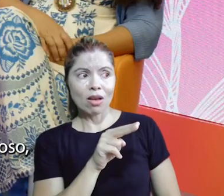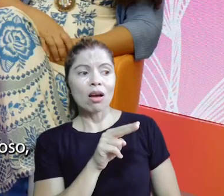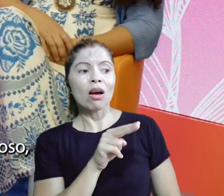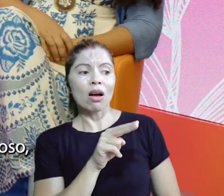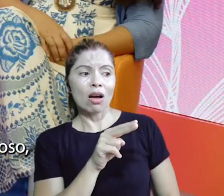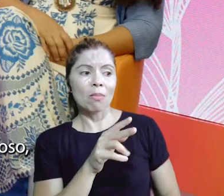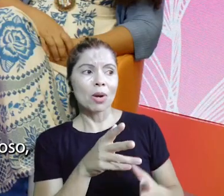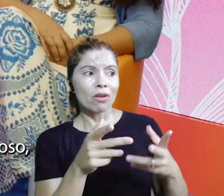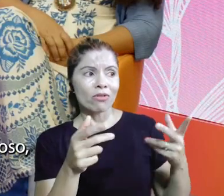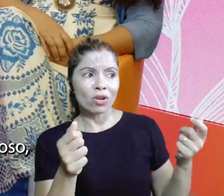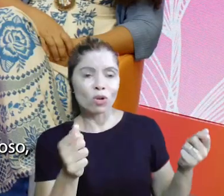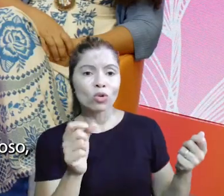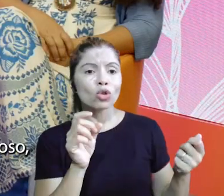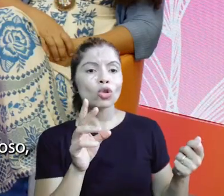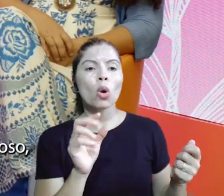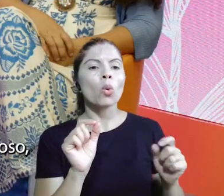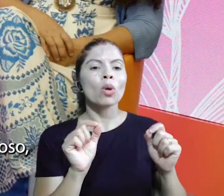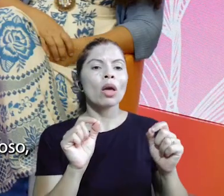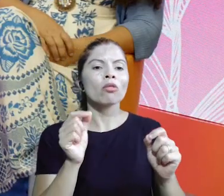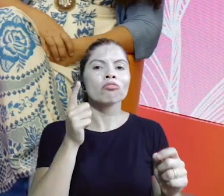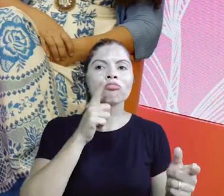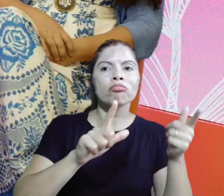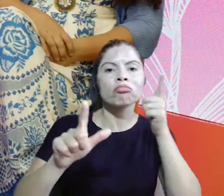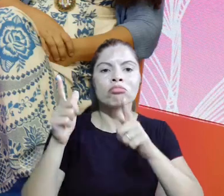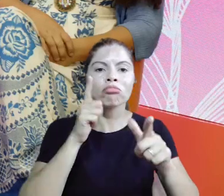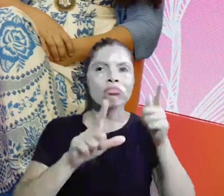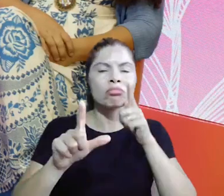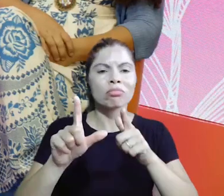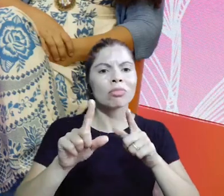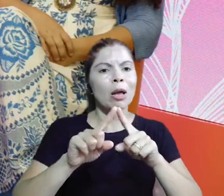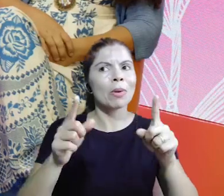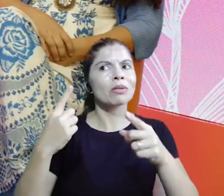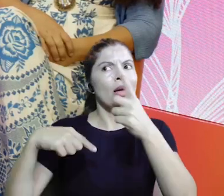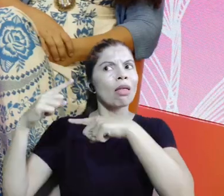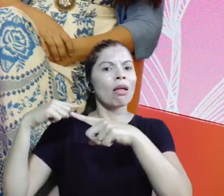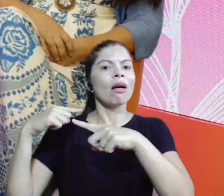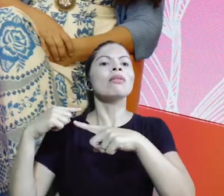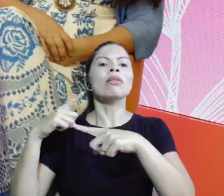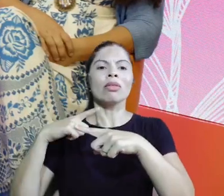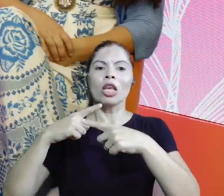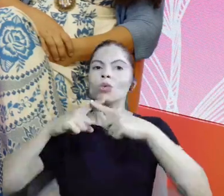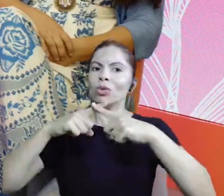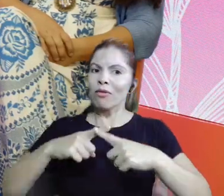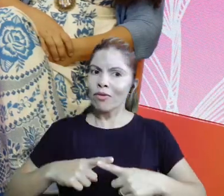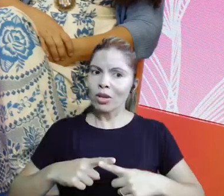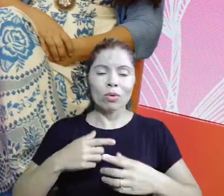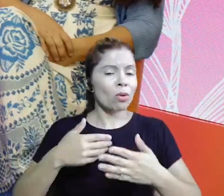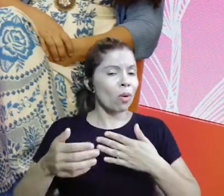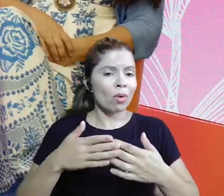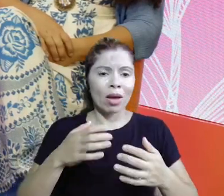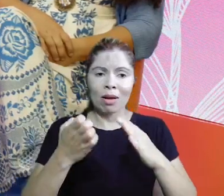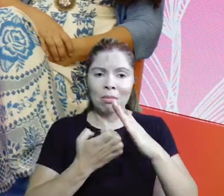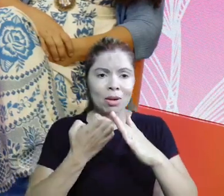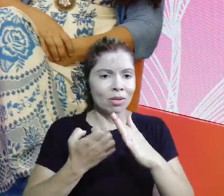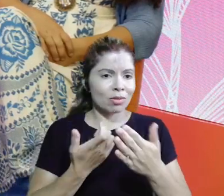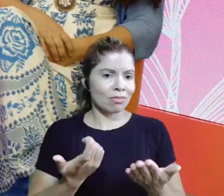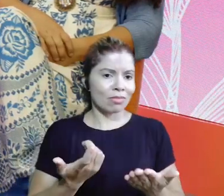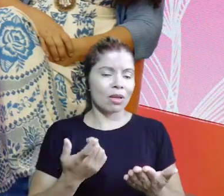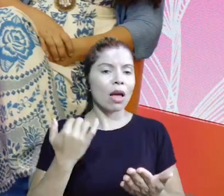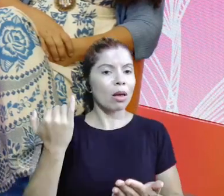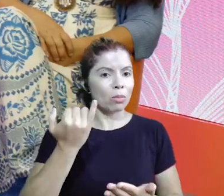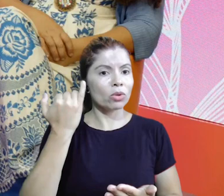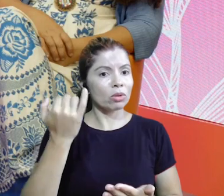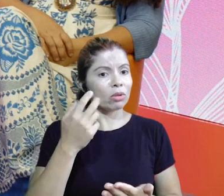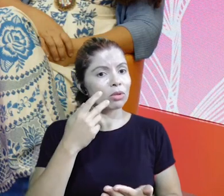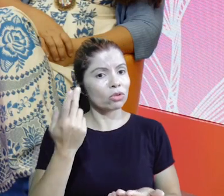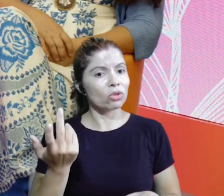empreendedorismo, o que é maravilhoso, é somente as glórias. Mas a gente também tem o desafio, como em qualquer empresa, como em qualquer negócio. Então